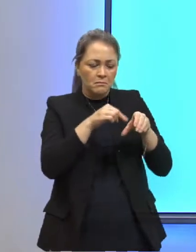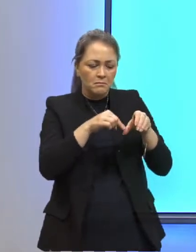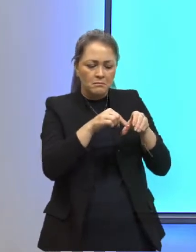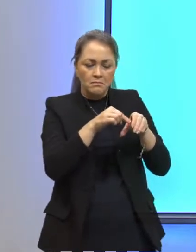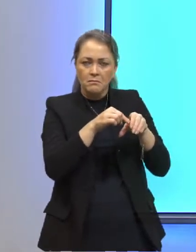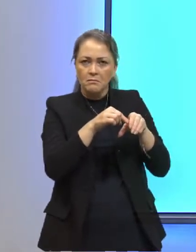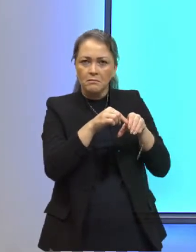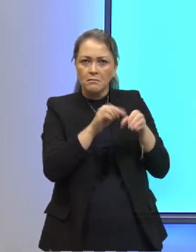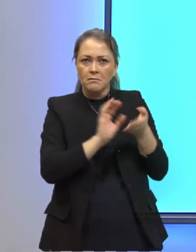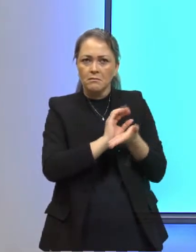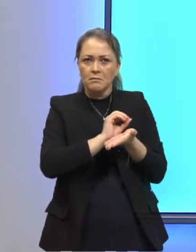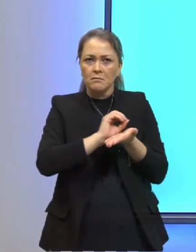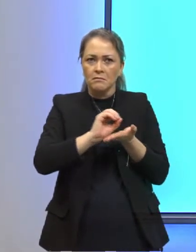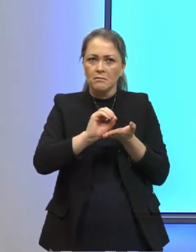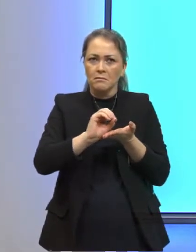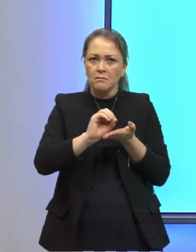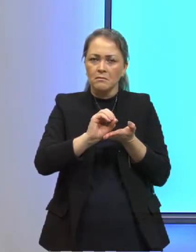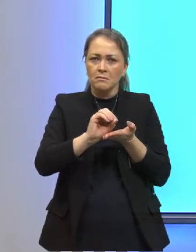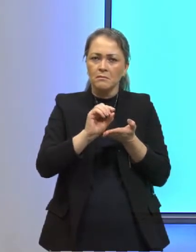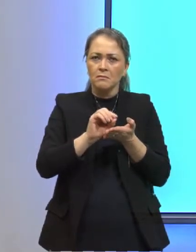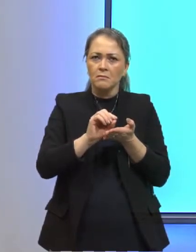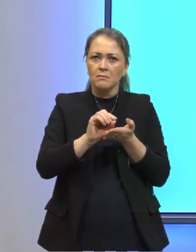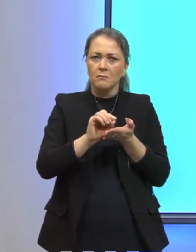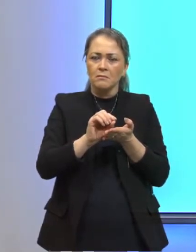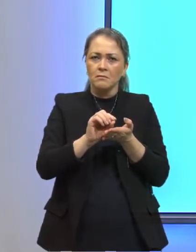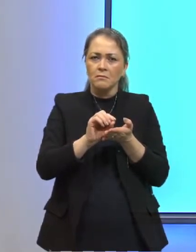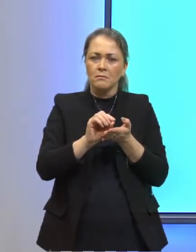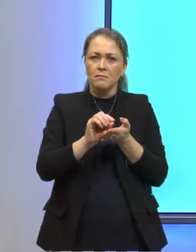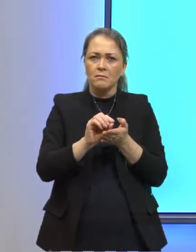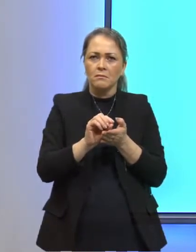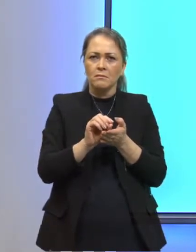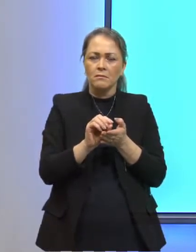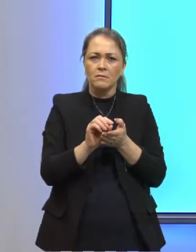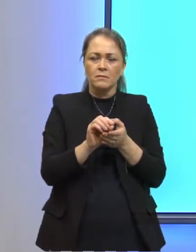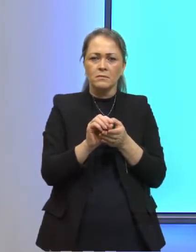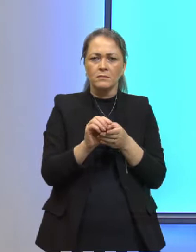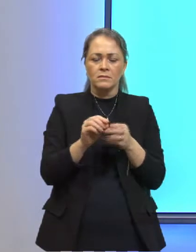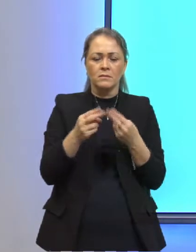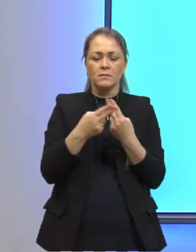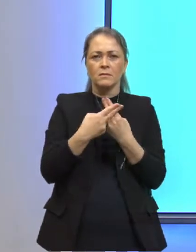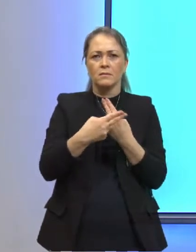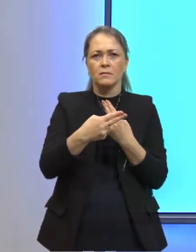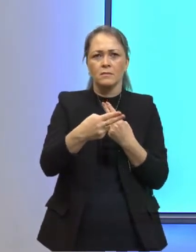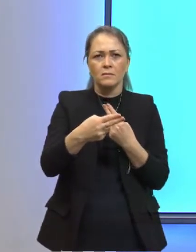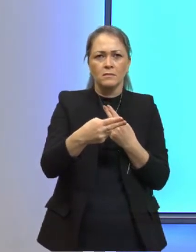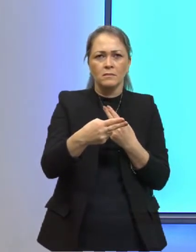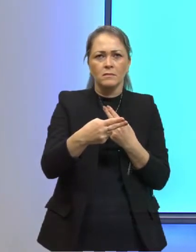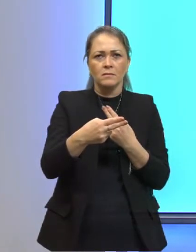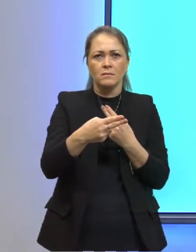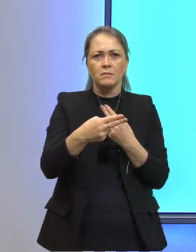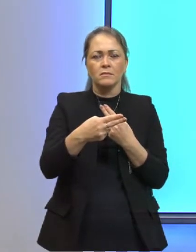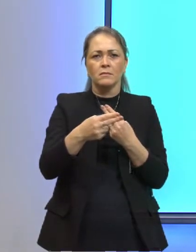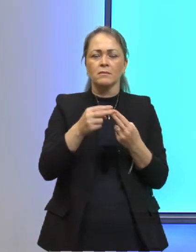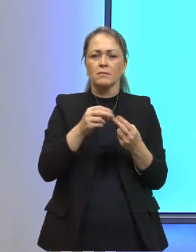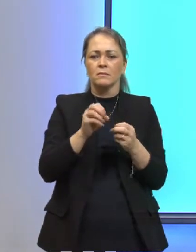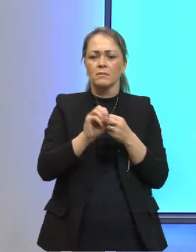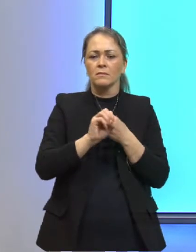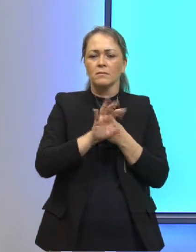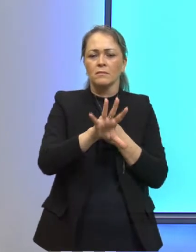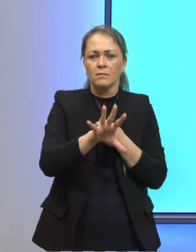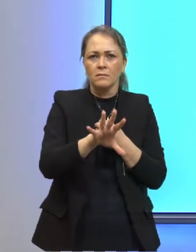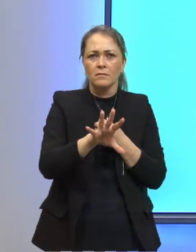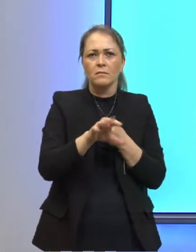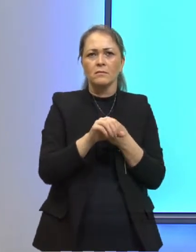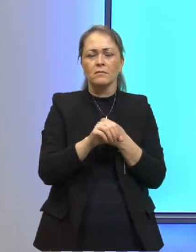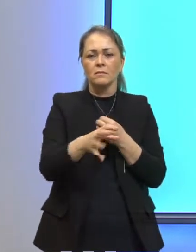imagina, esse modelo, tem um objeto oco que toda a radiação interna é emitida e toda a radiação que